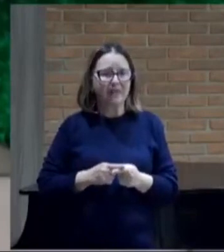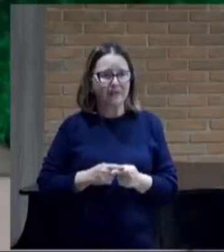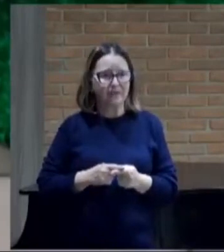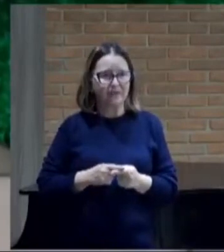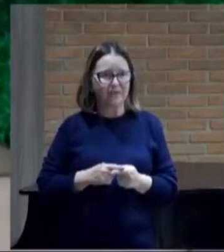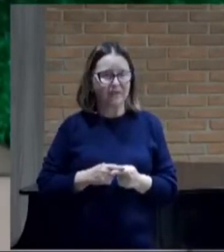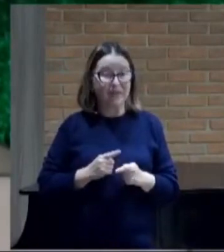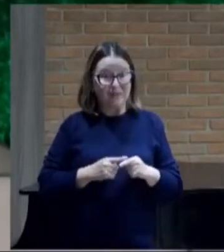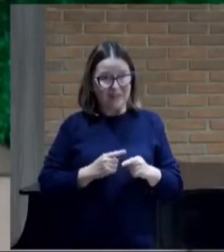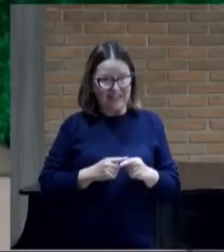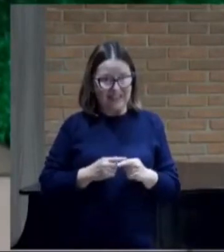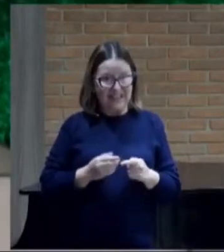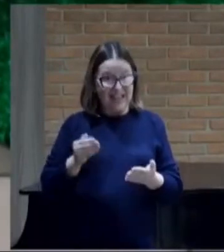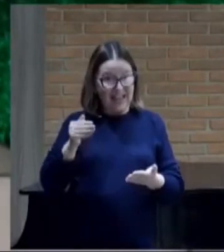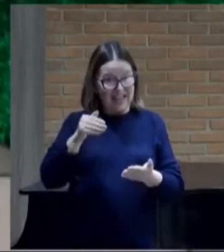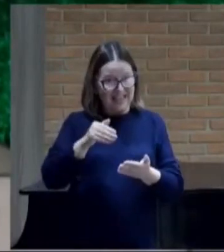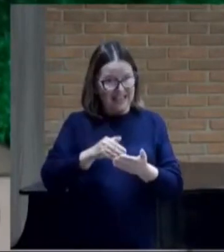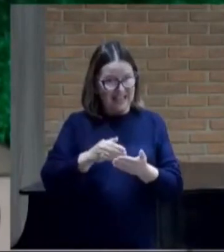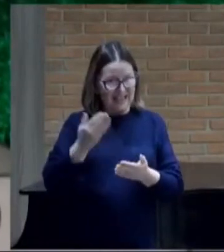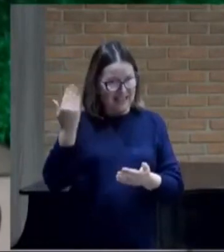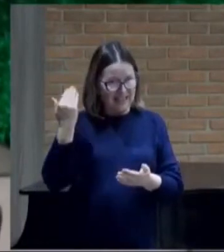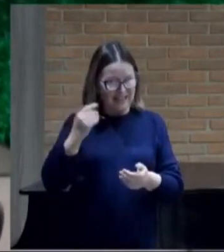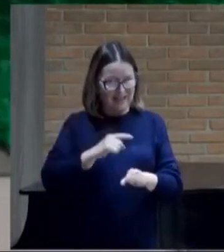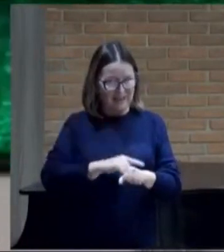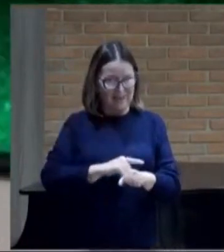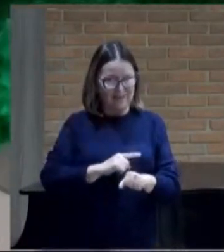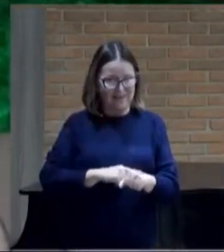Porque até aquele momento